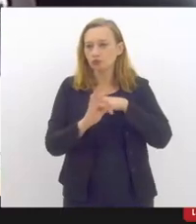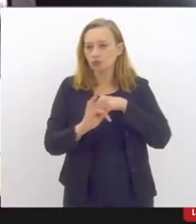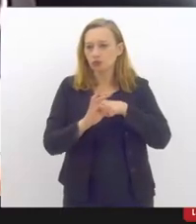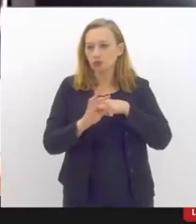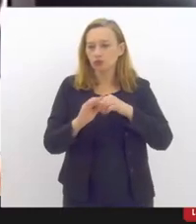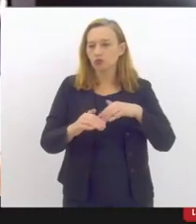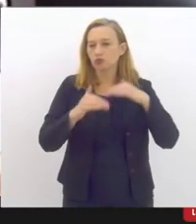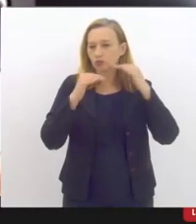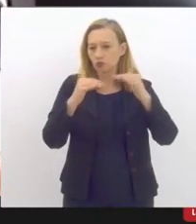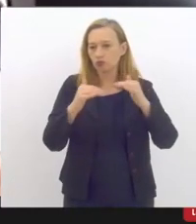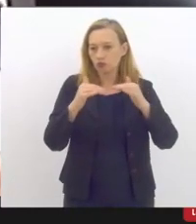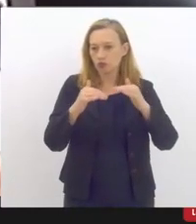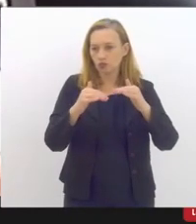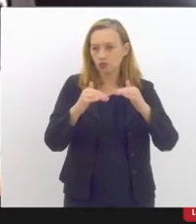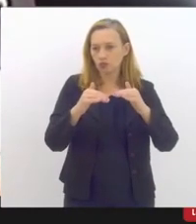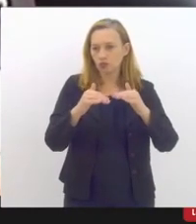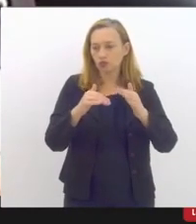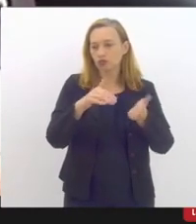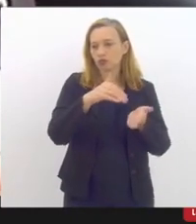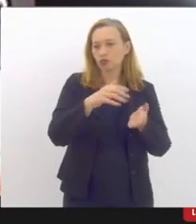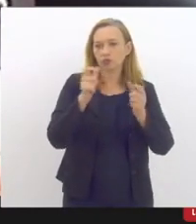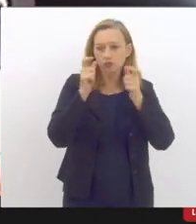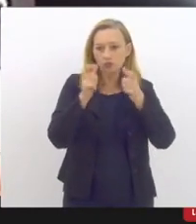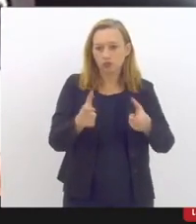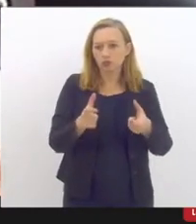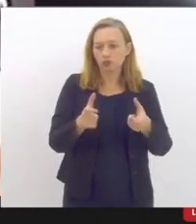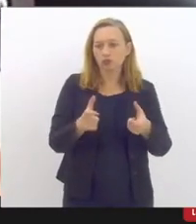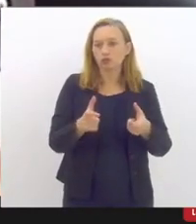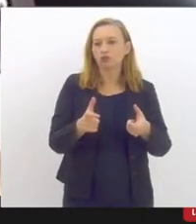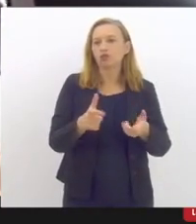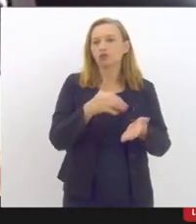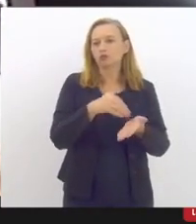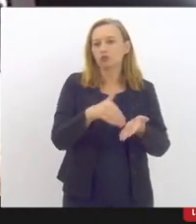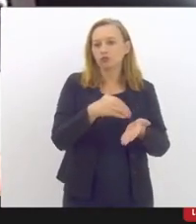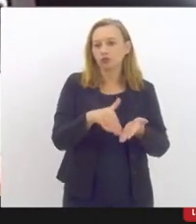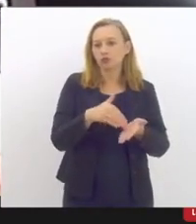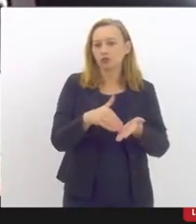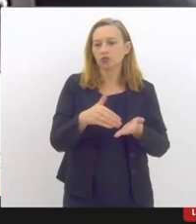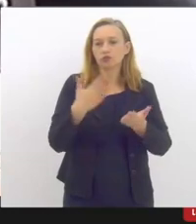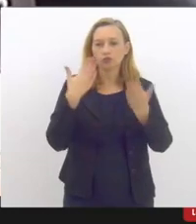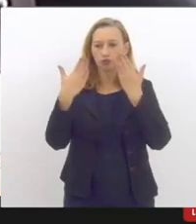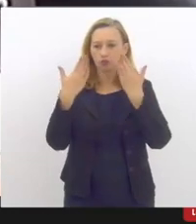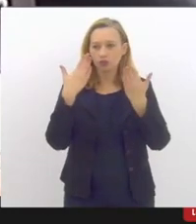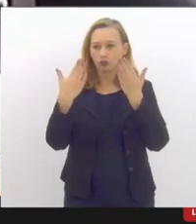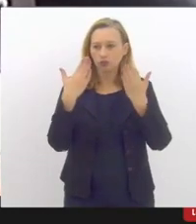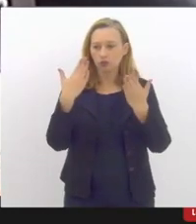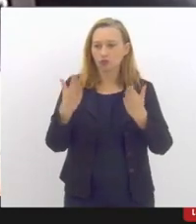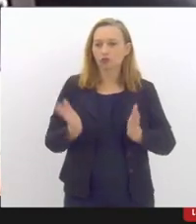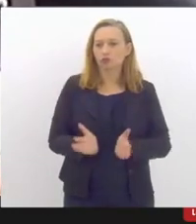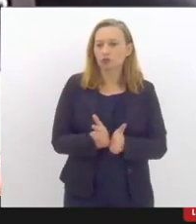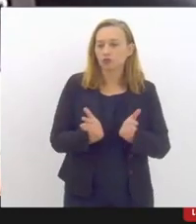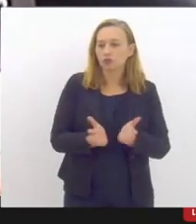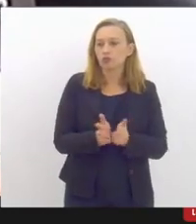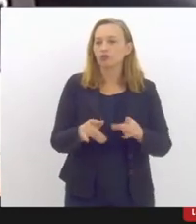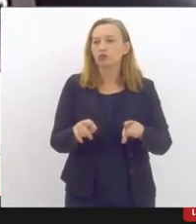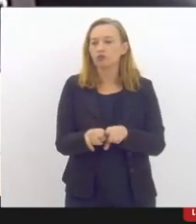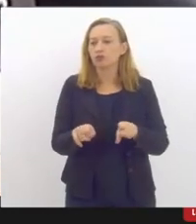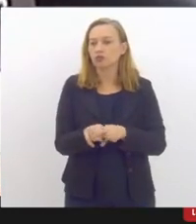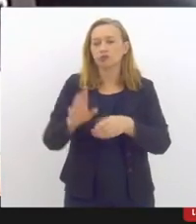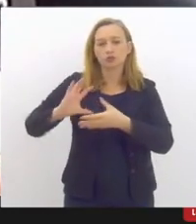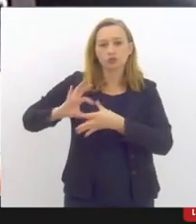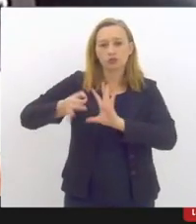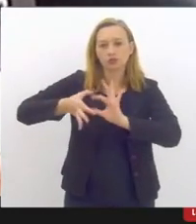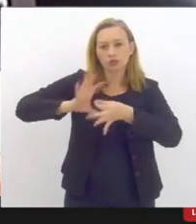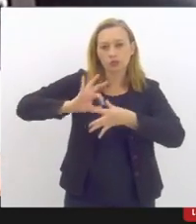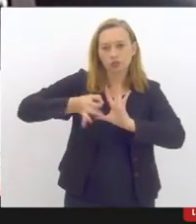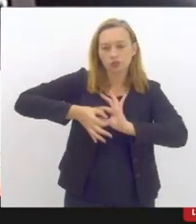Superintendência de Atenção Psicossocial a Populações em Situação de Vulnerabilidade, a compreensão também da questão do contexto e